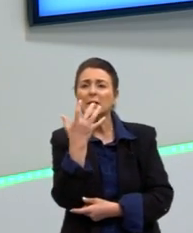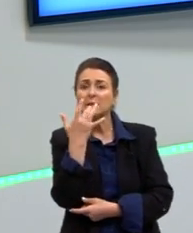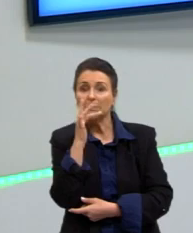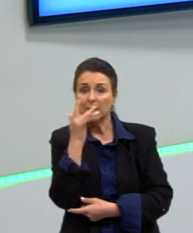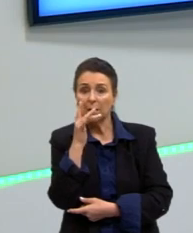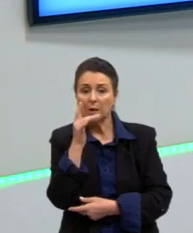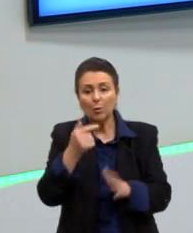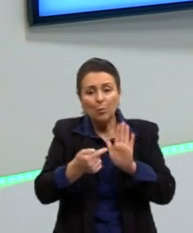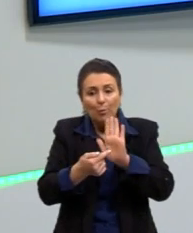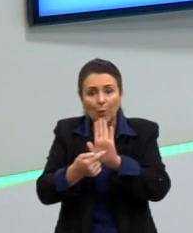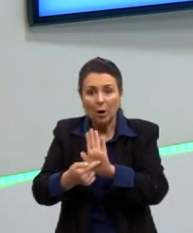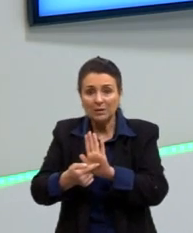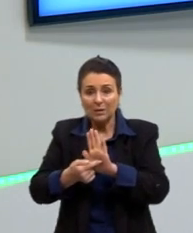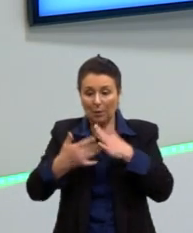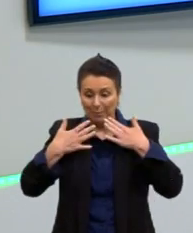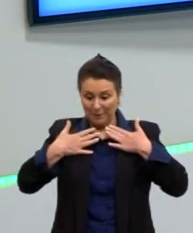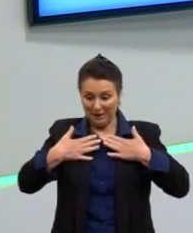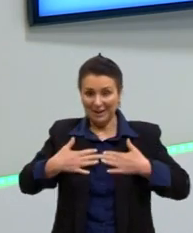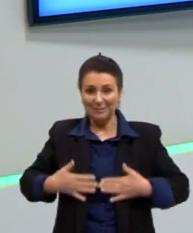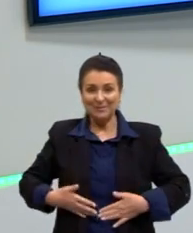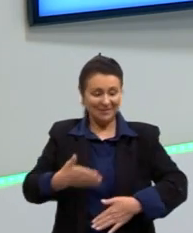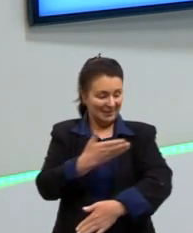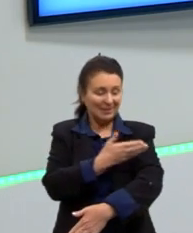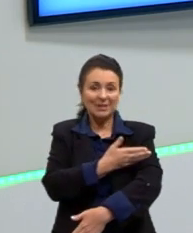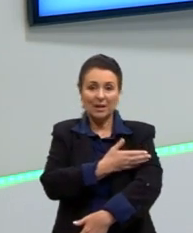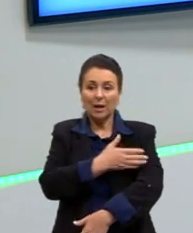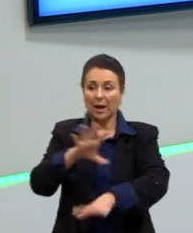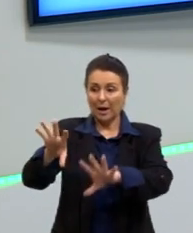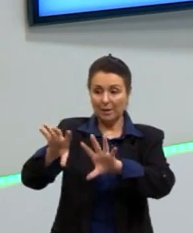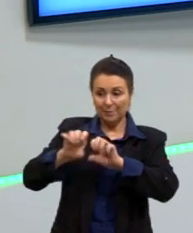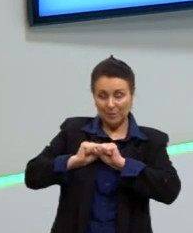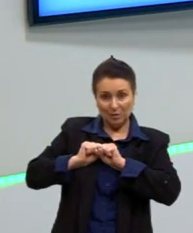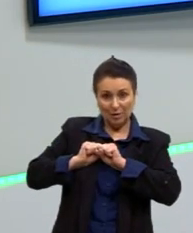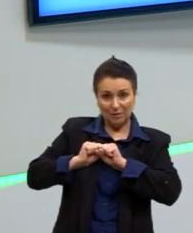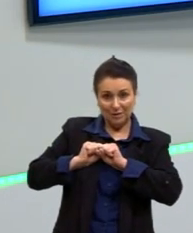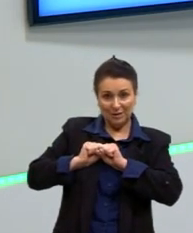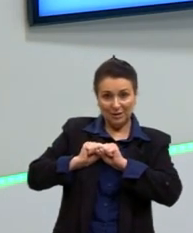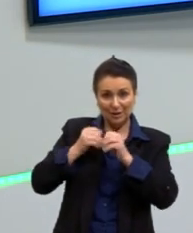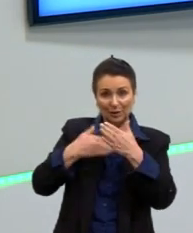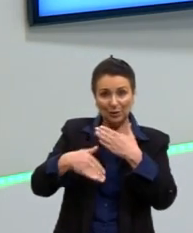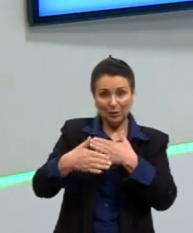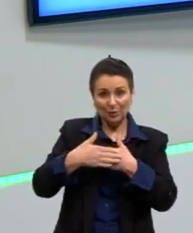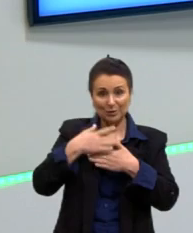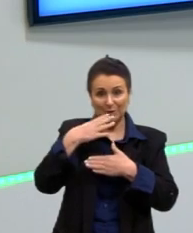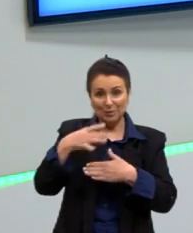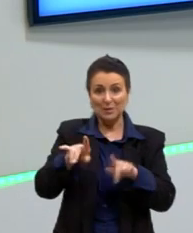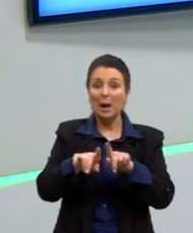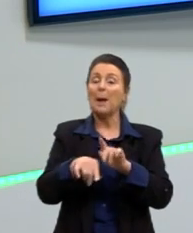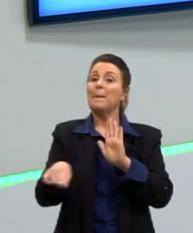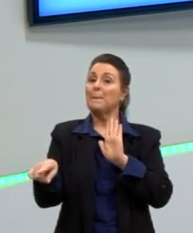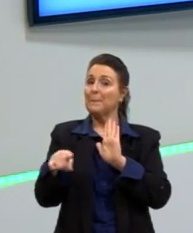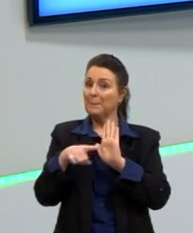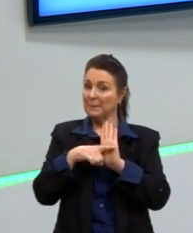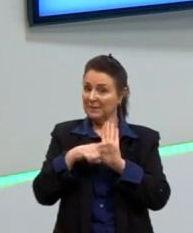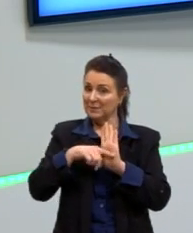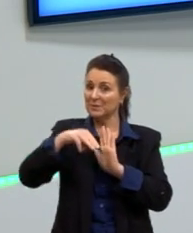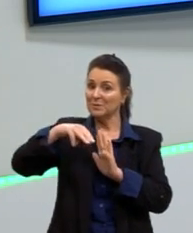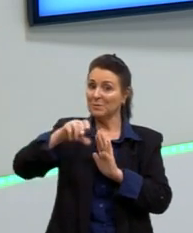cores. Então, a minha camiseta, ela absorve todas as cores, menos a cor que ela está refletindo, que é a magenta.